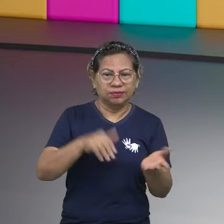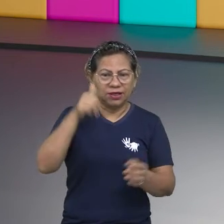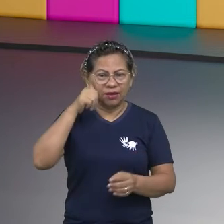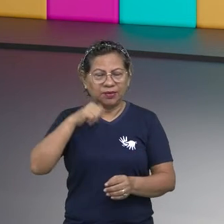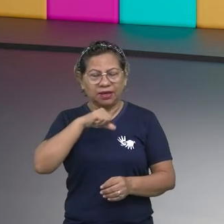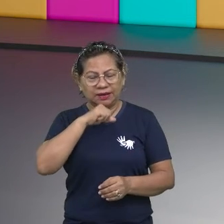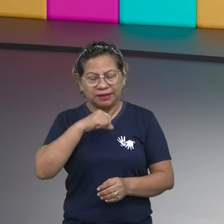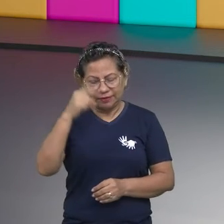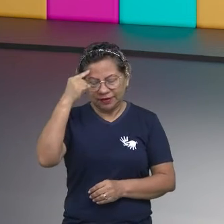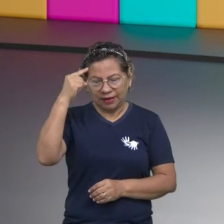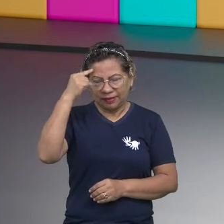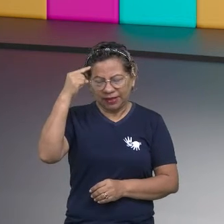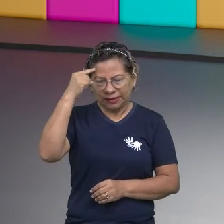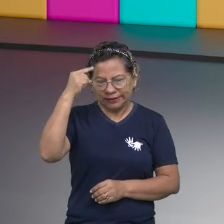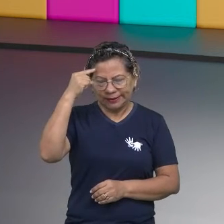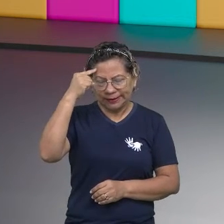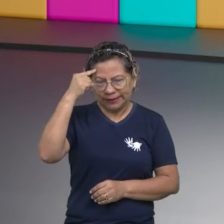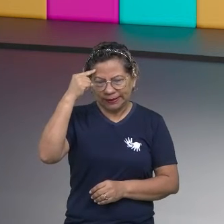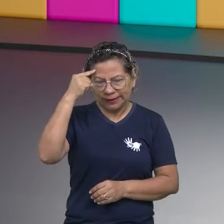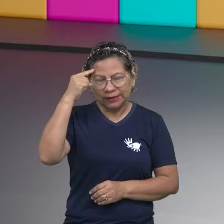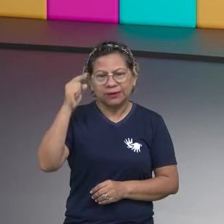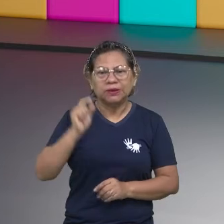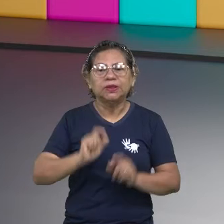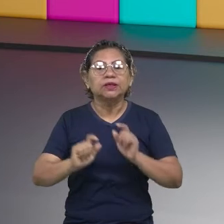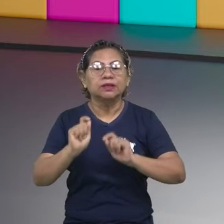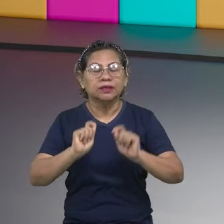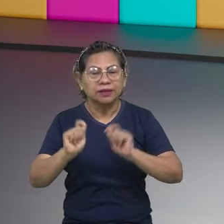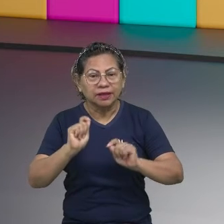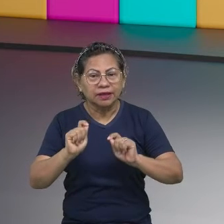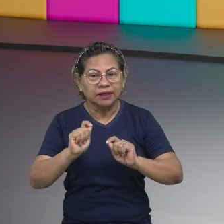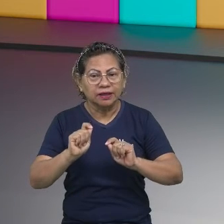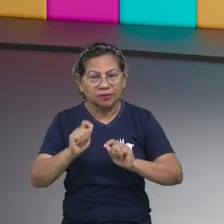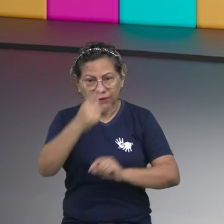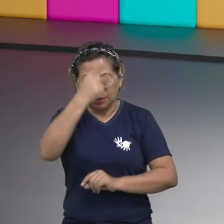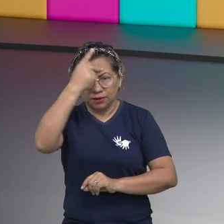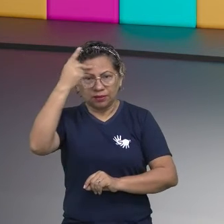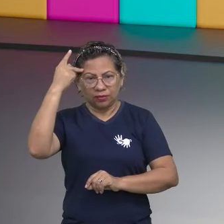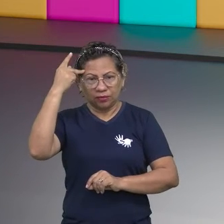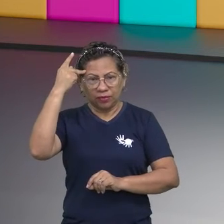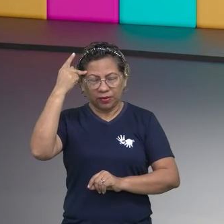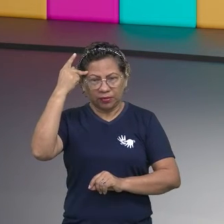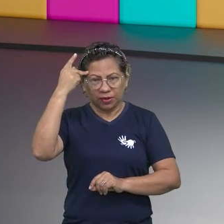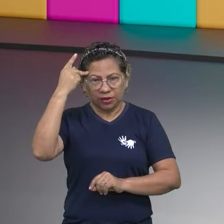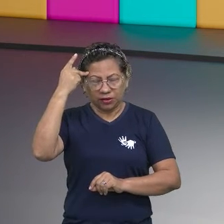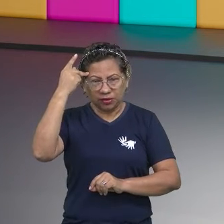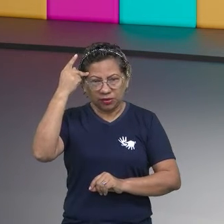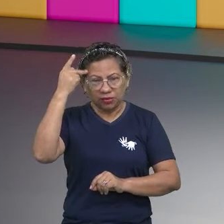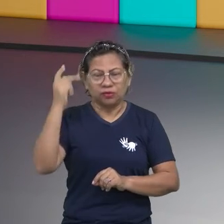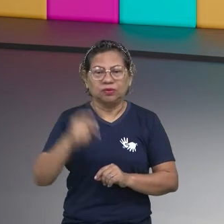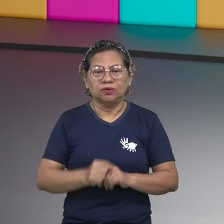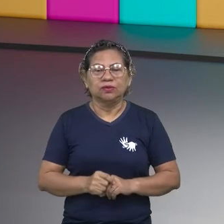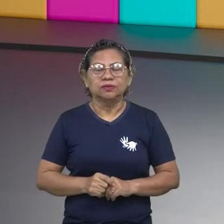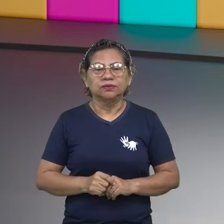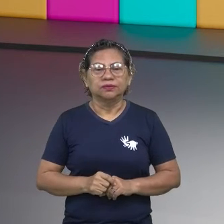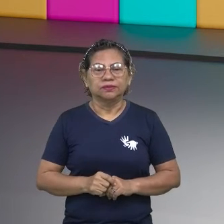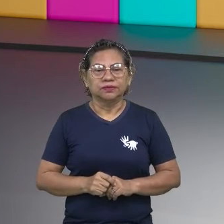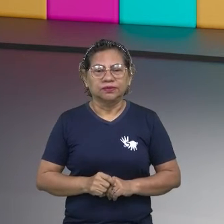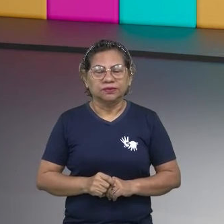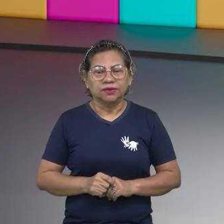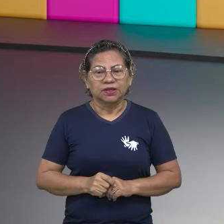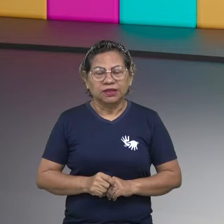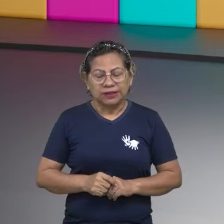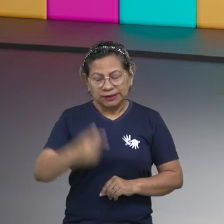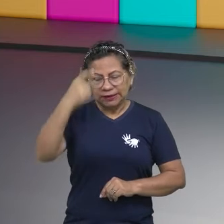E eu sempre pensava uma coisa. Quando alguém, ou até o delegado falou, você vai